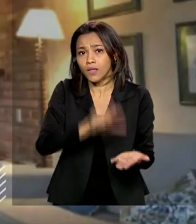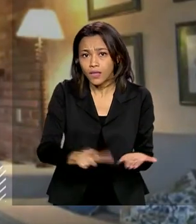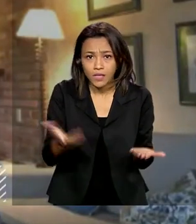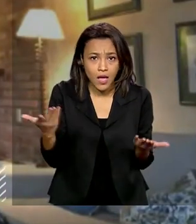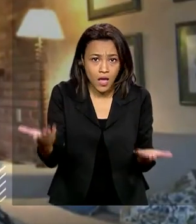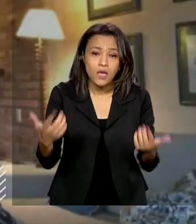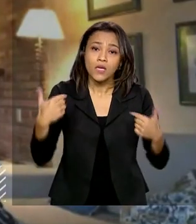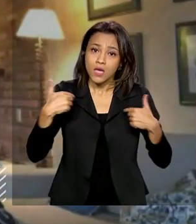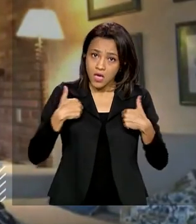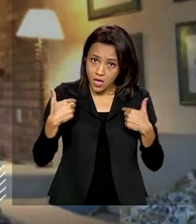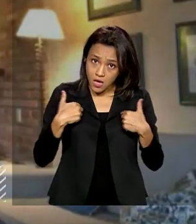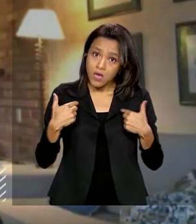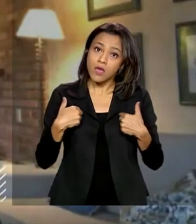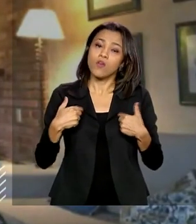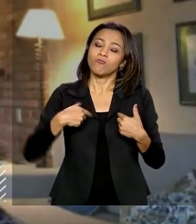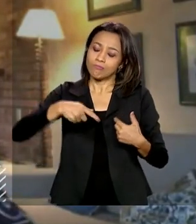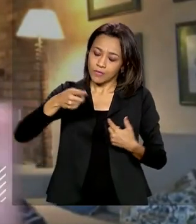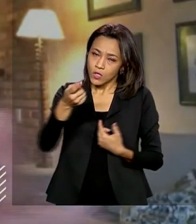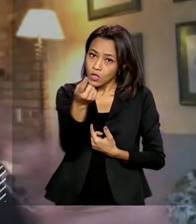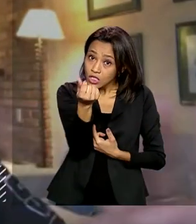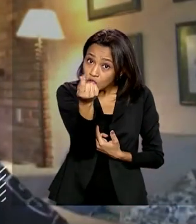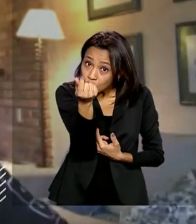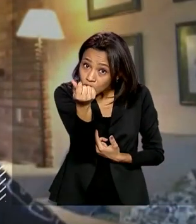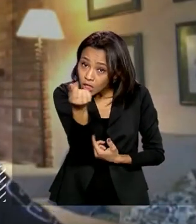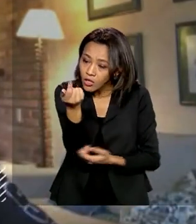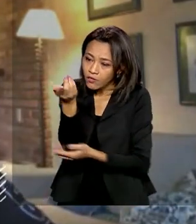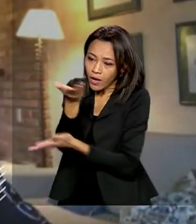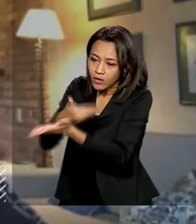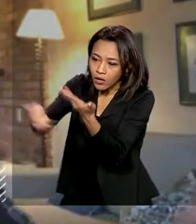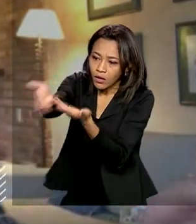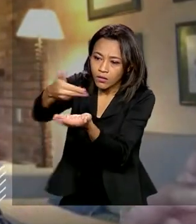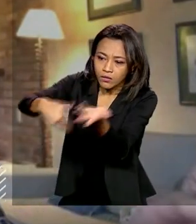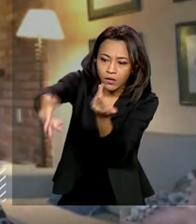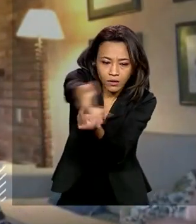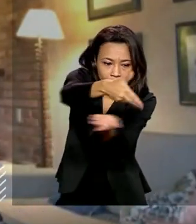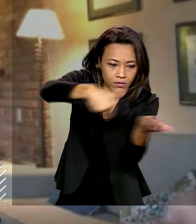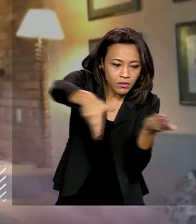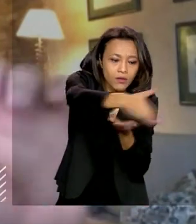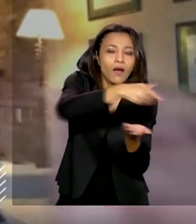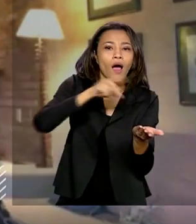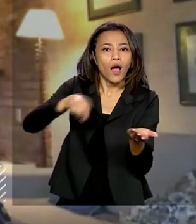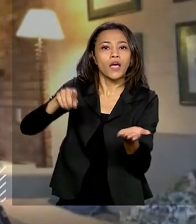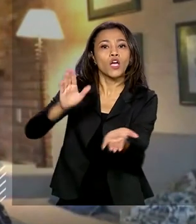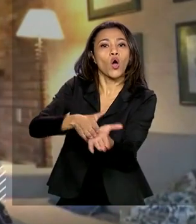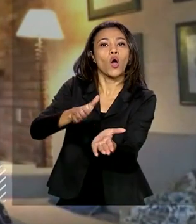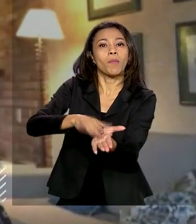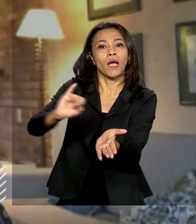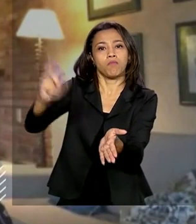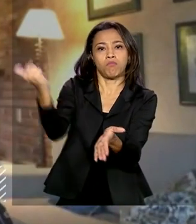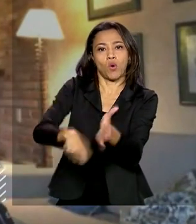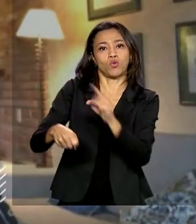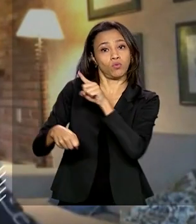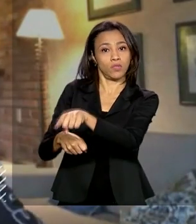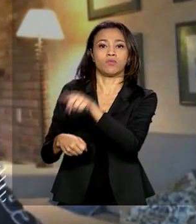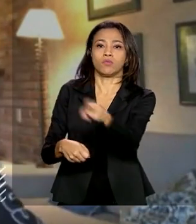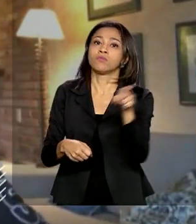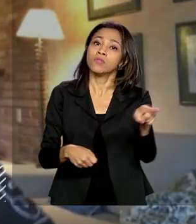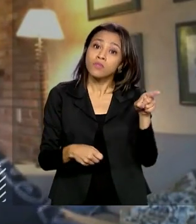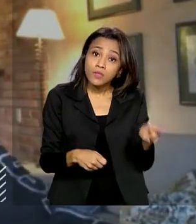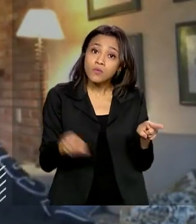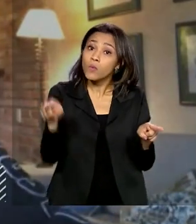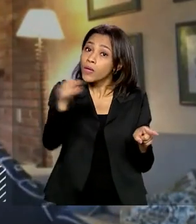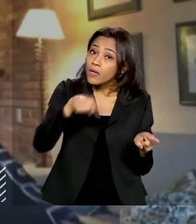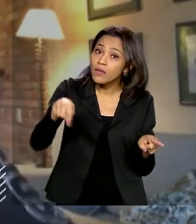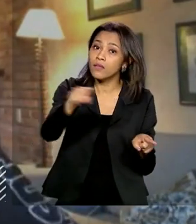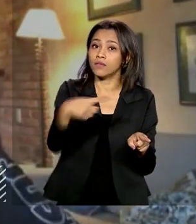advogo a taxação da transação. Que é muito simples. Você pegando nas duas pontas, porque ela tem